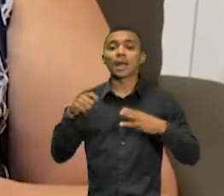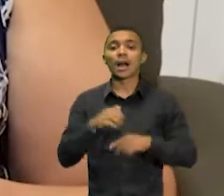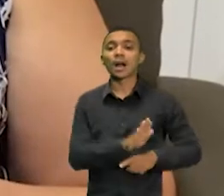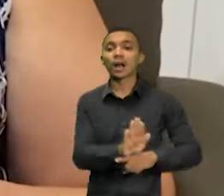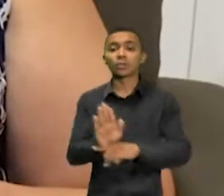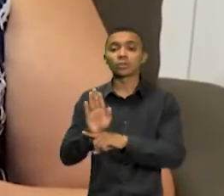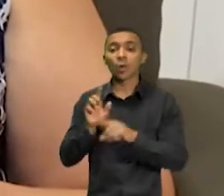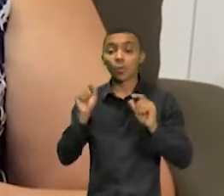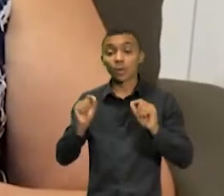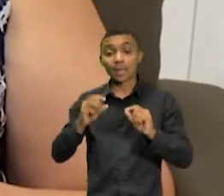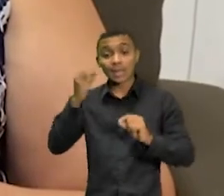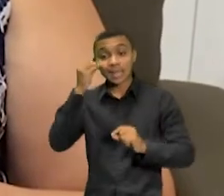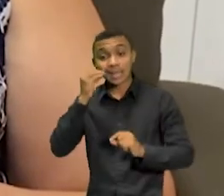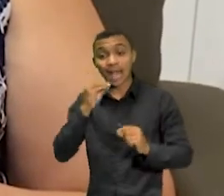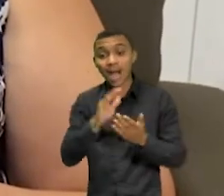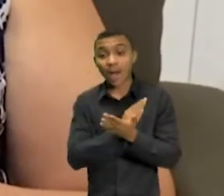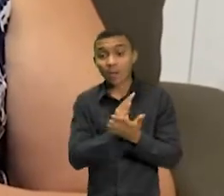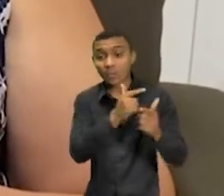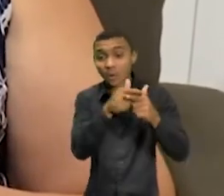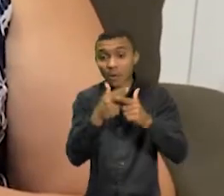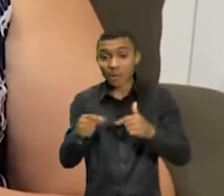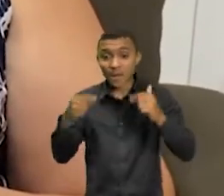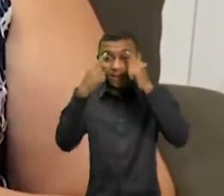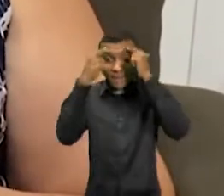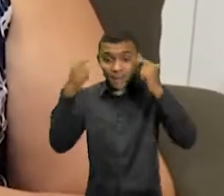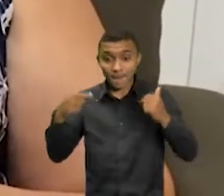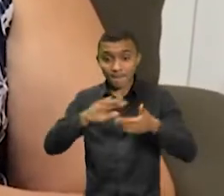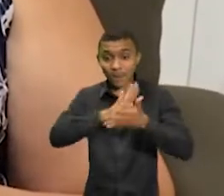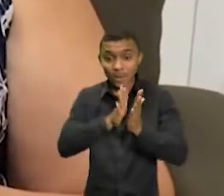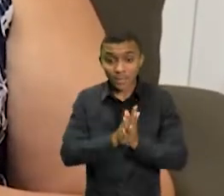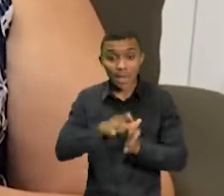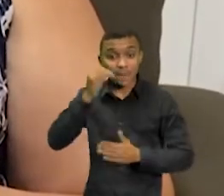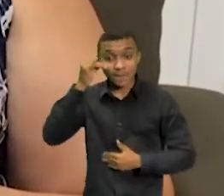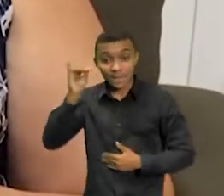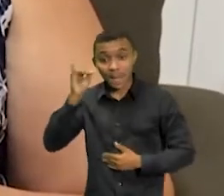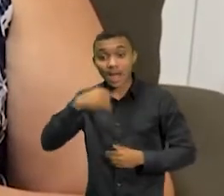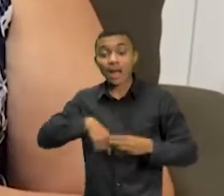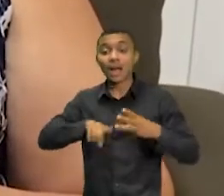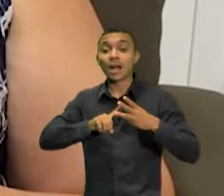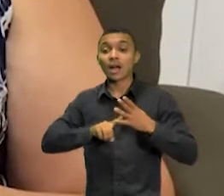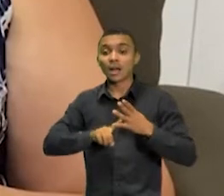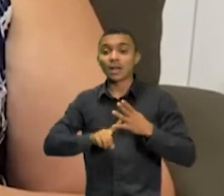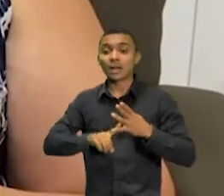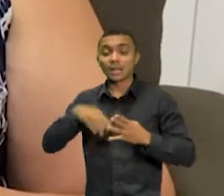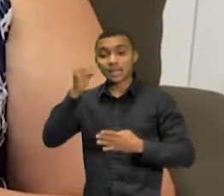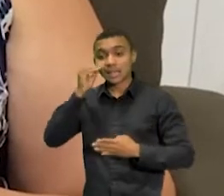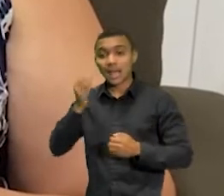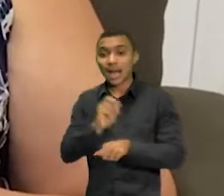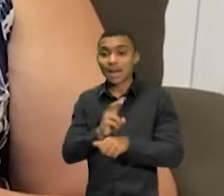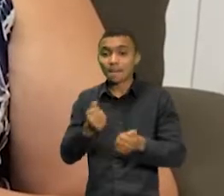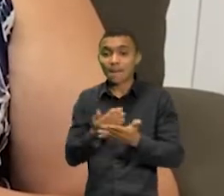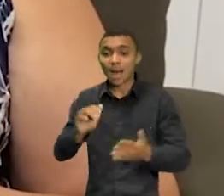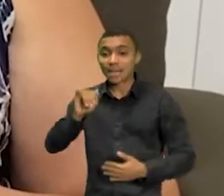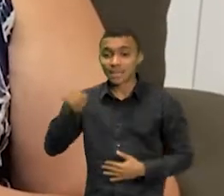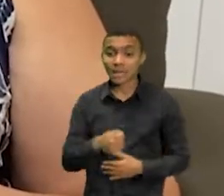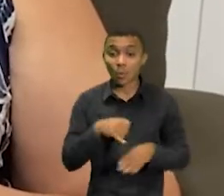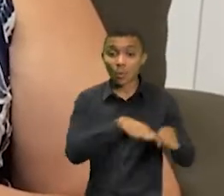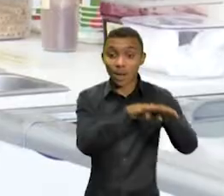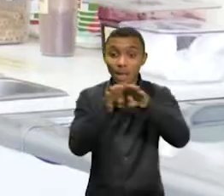situações de violência de gênero, mas também promover relações mais igualitárias entre homens e mulheres.